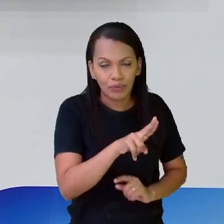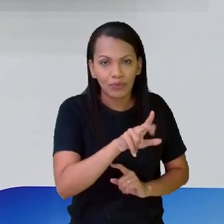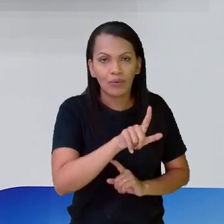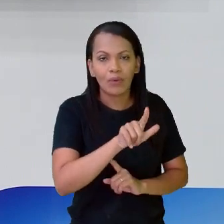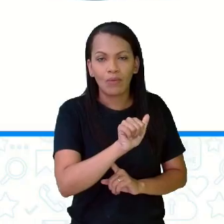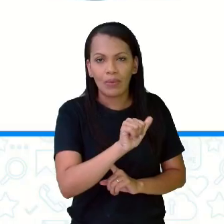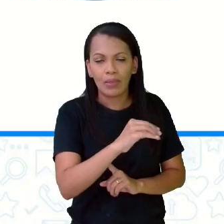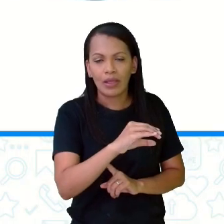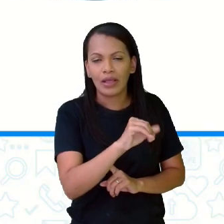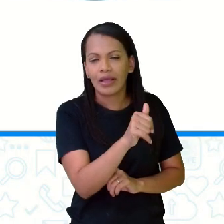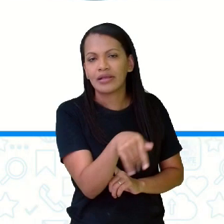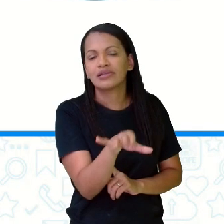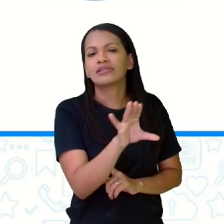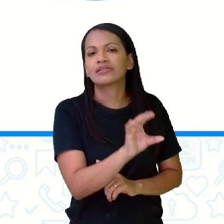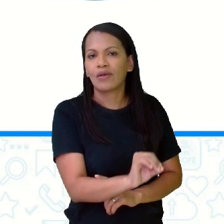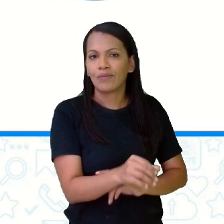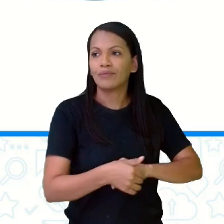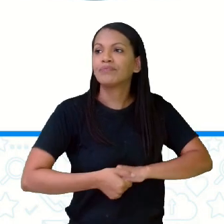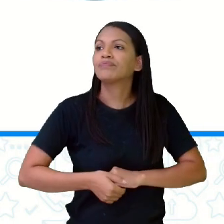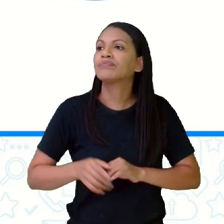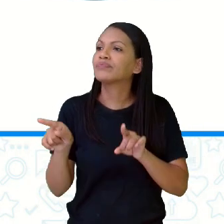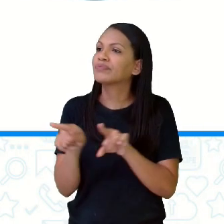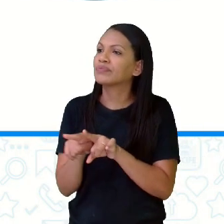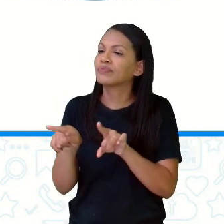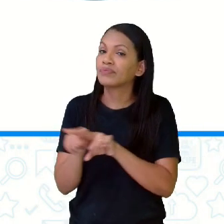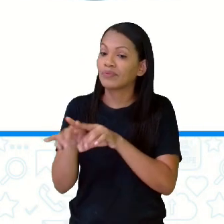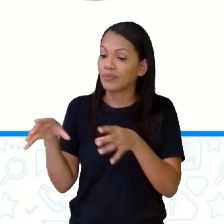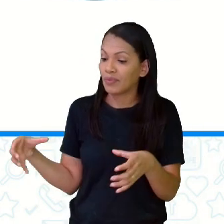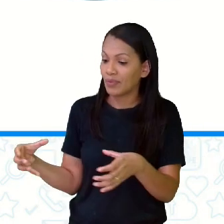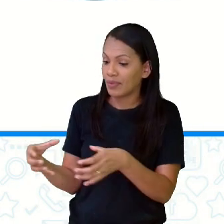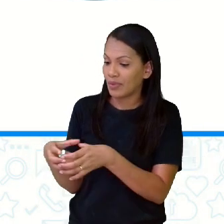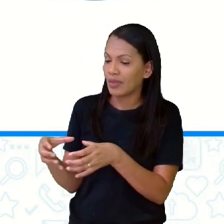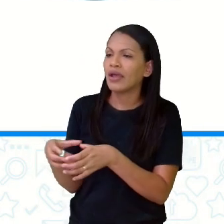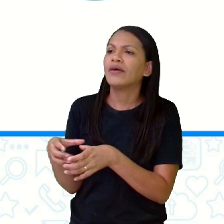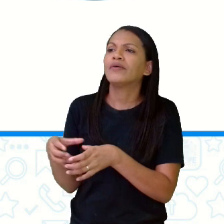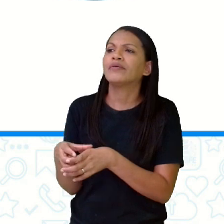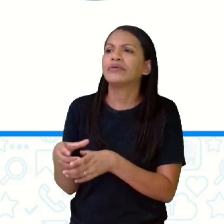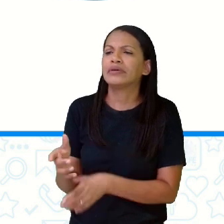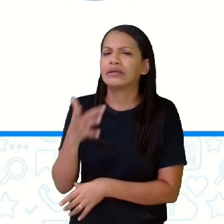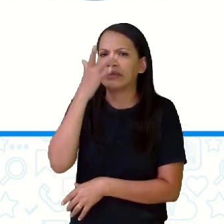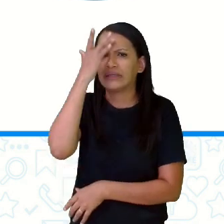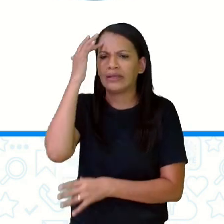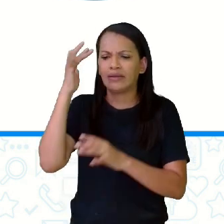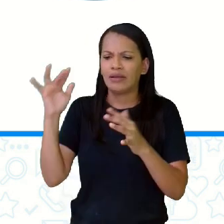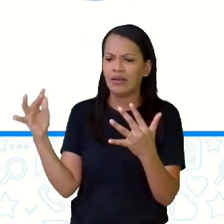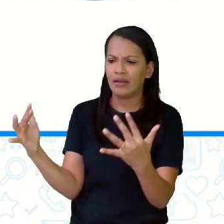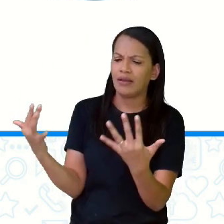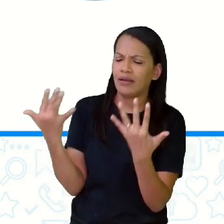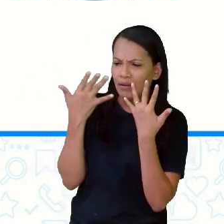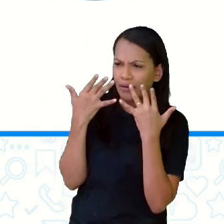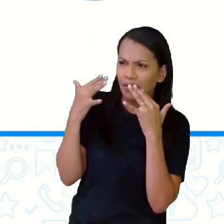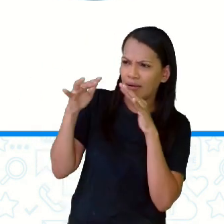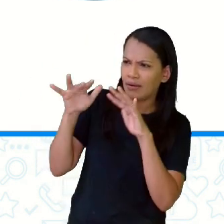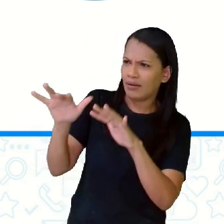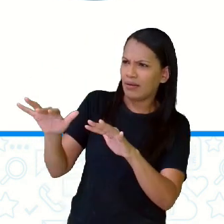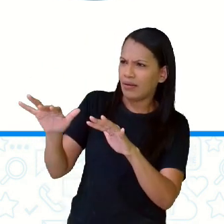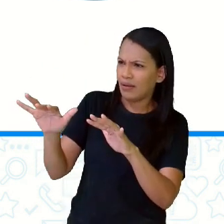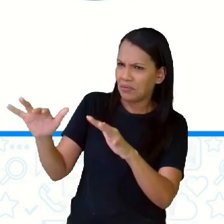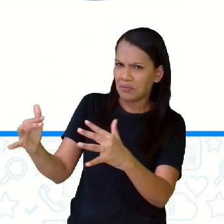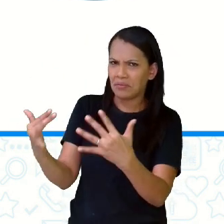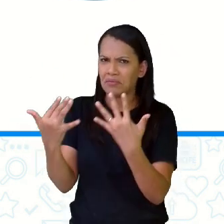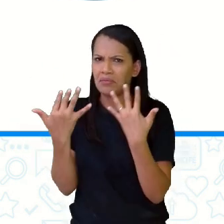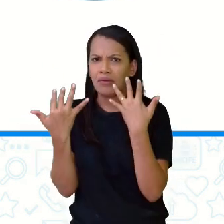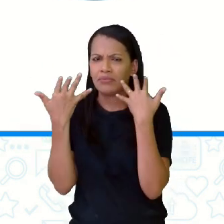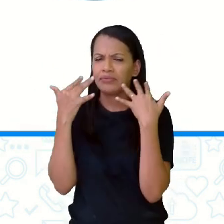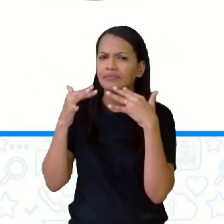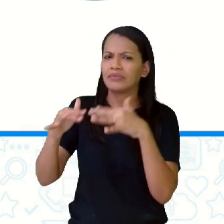Coletivo de espectadores, a plateia ou auditório. Isso também é muito comum em programas de